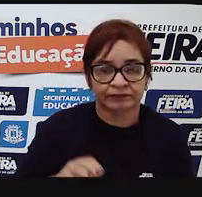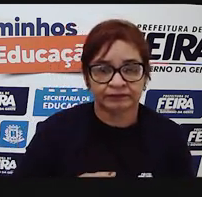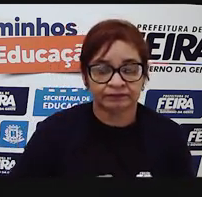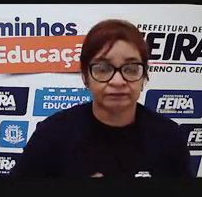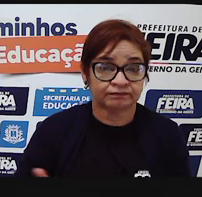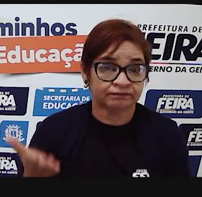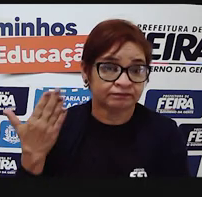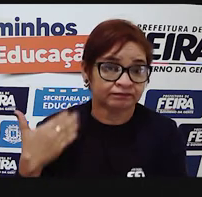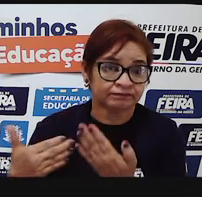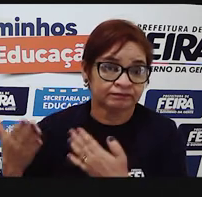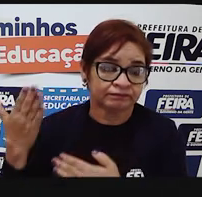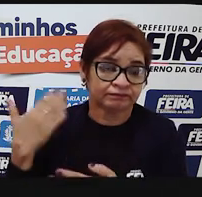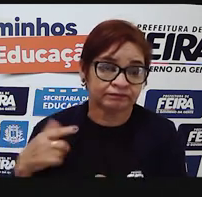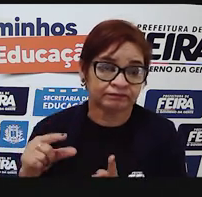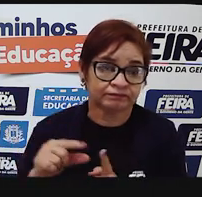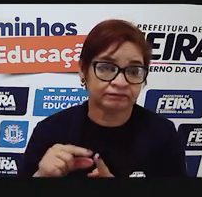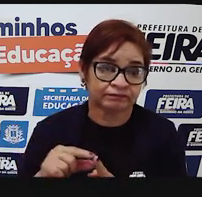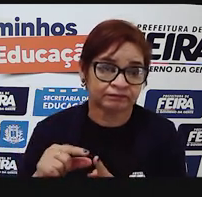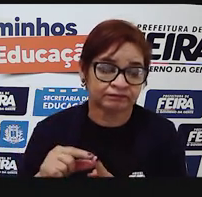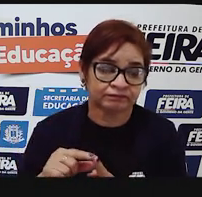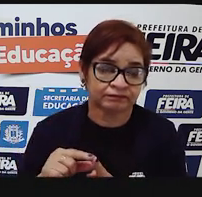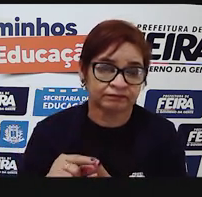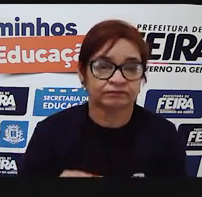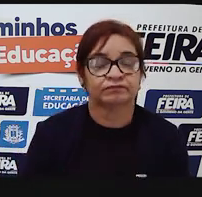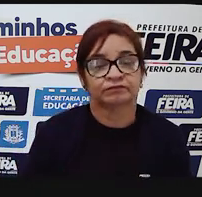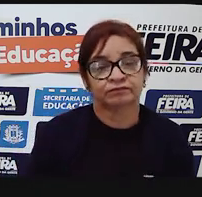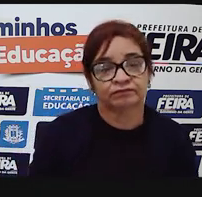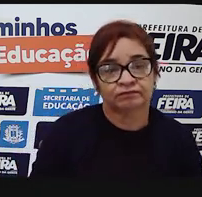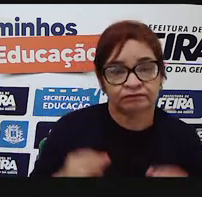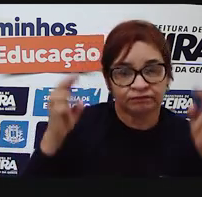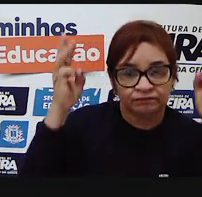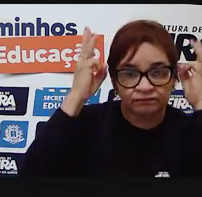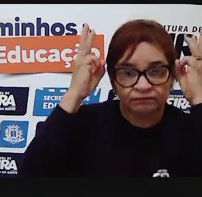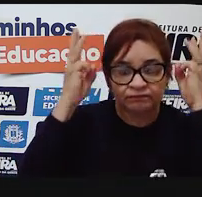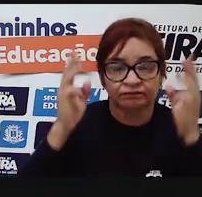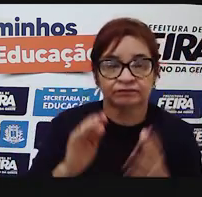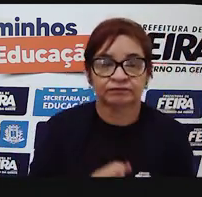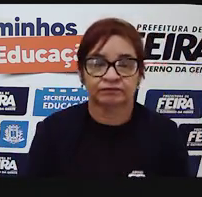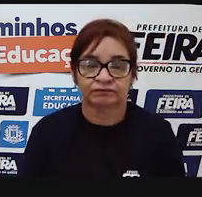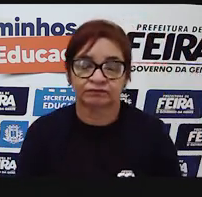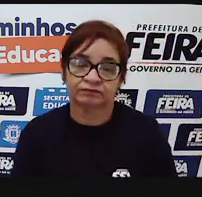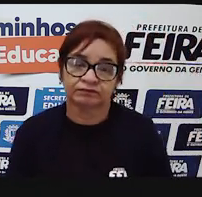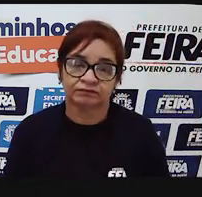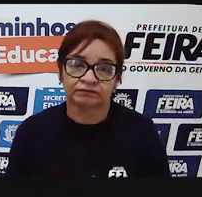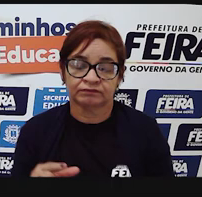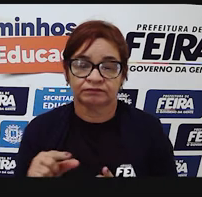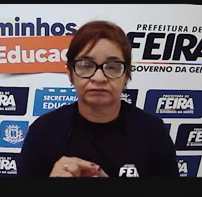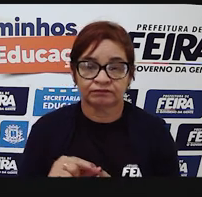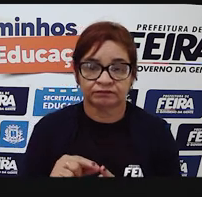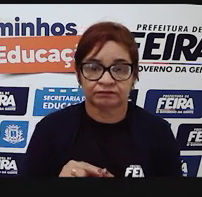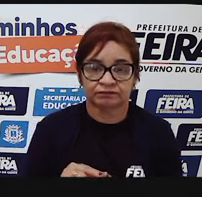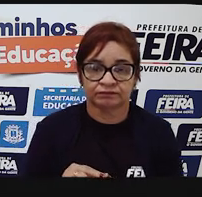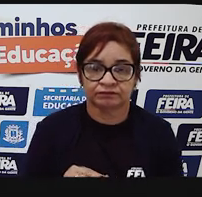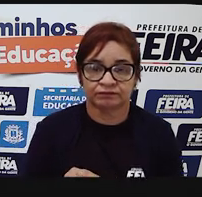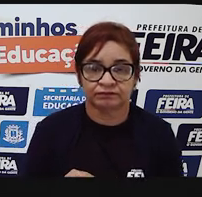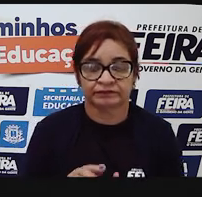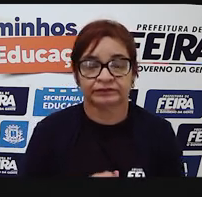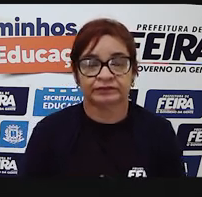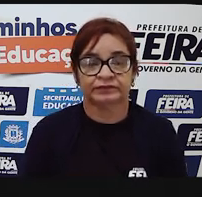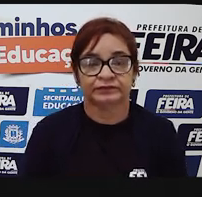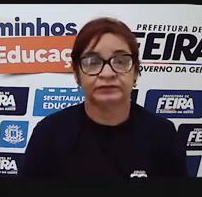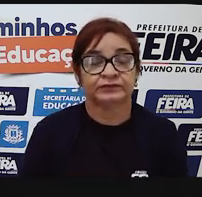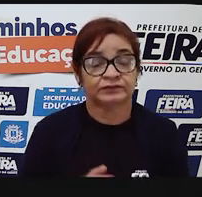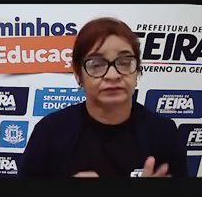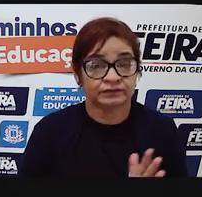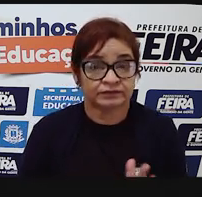mais antiga ainda. Ela vem lá da Grécia. A palavra meme vem do grego mimema,